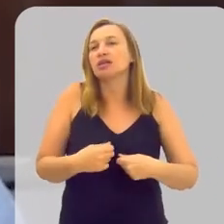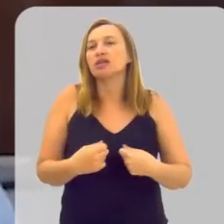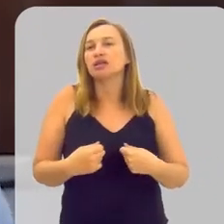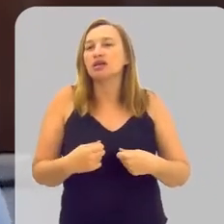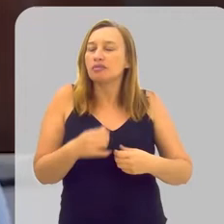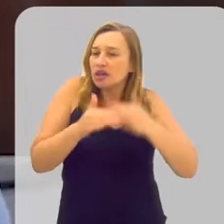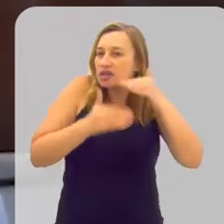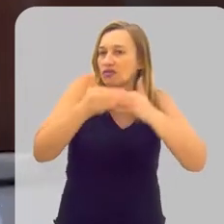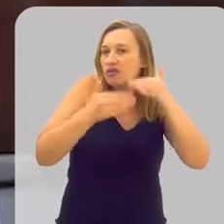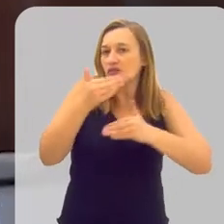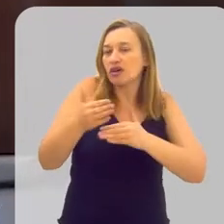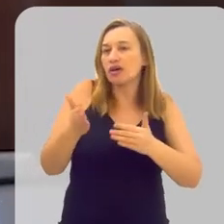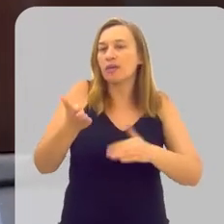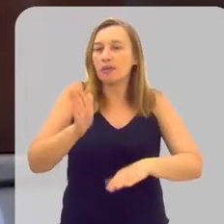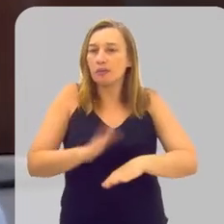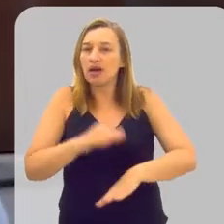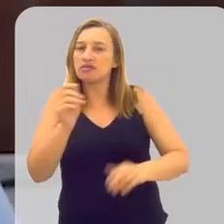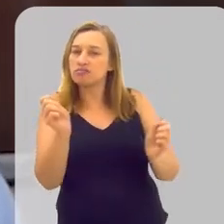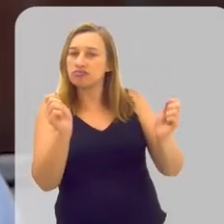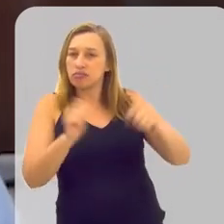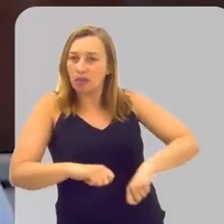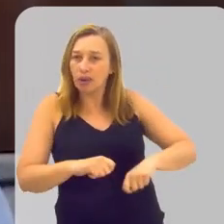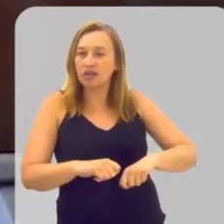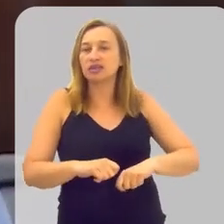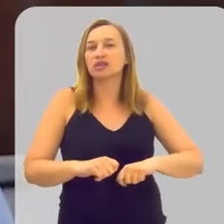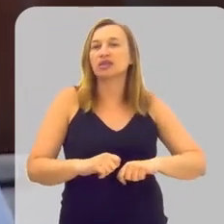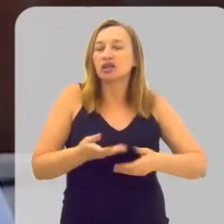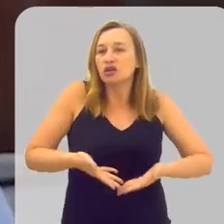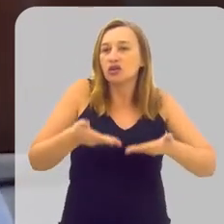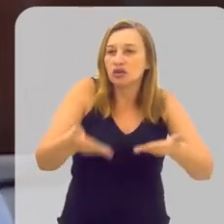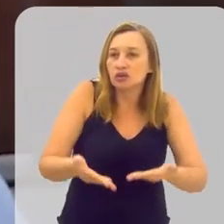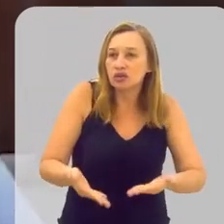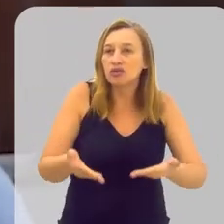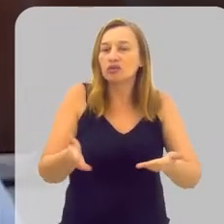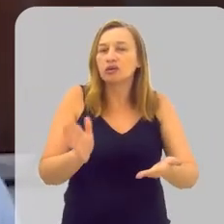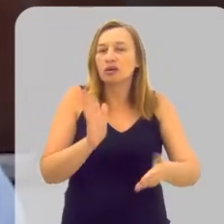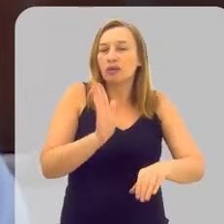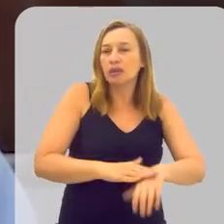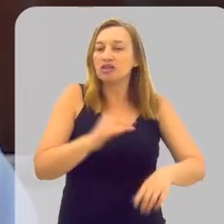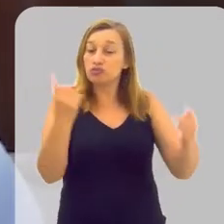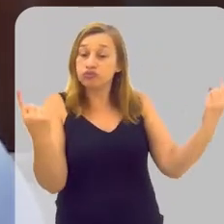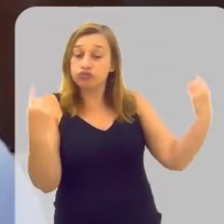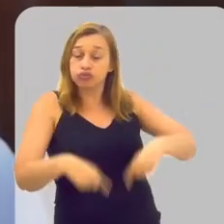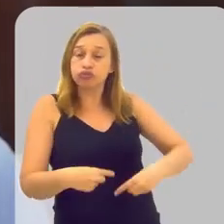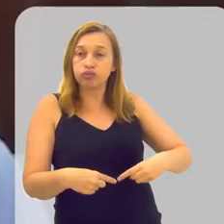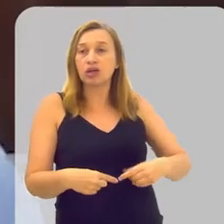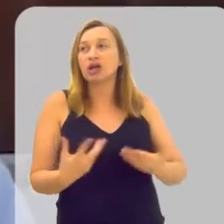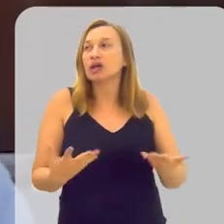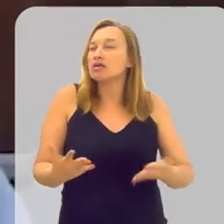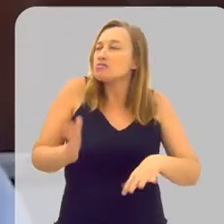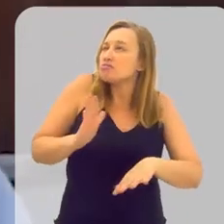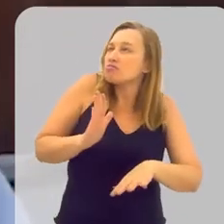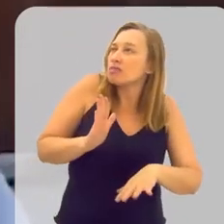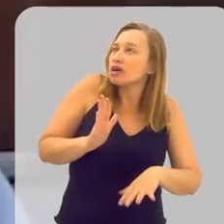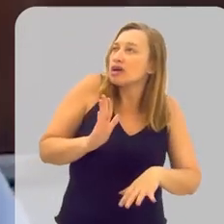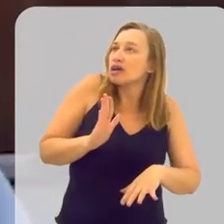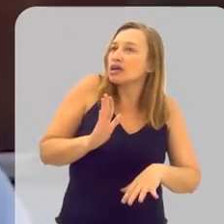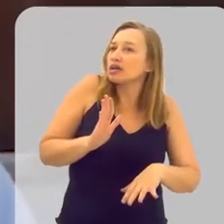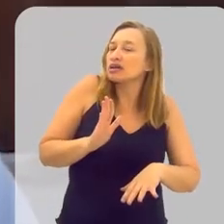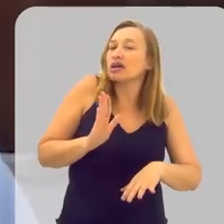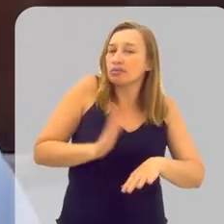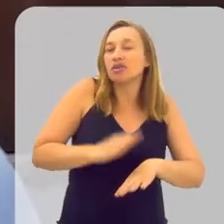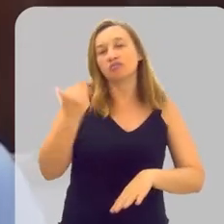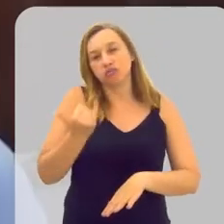gente precisa fazer para desenvolver maiores capacidades de fornecimento, sermos mais competitivos, fica cada